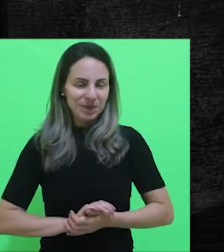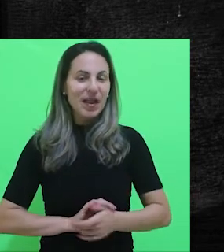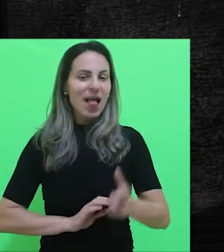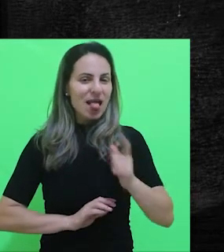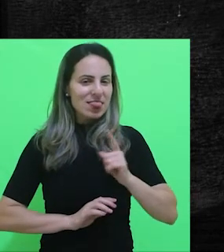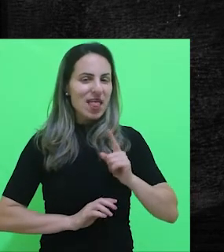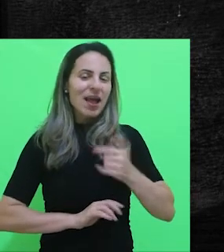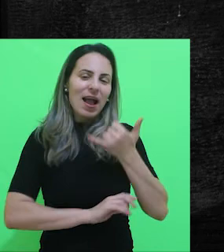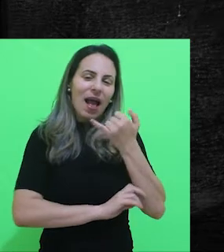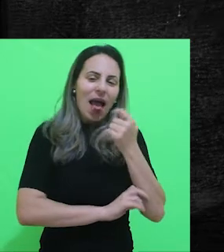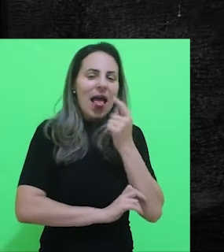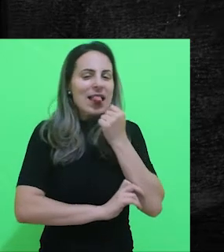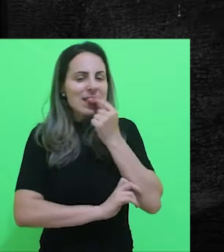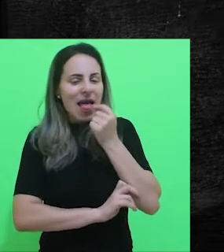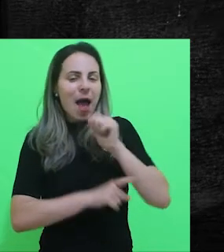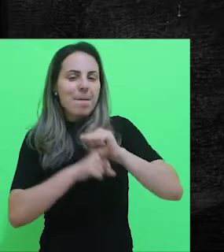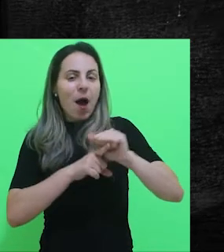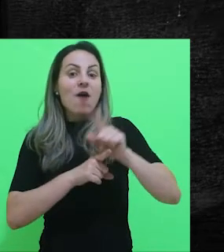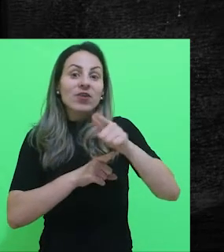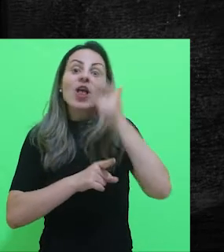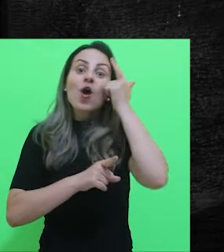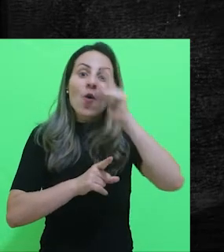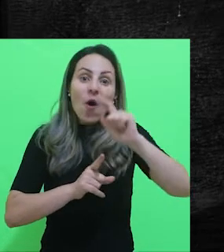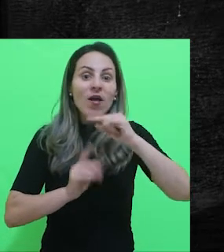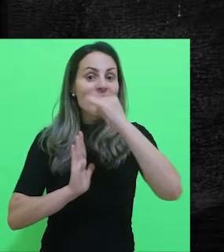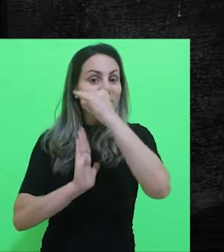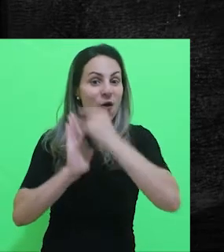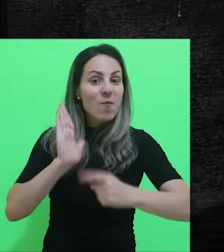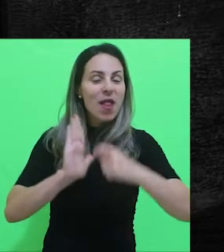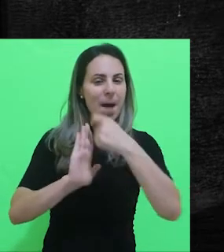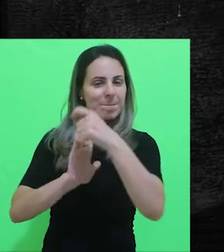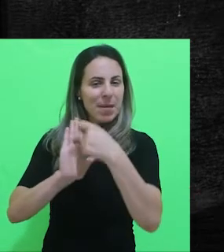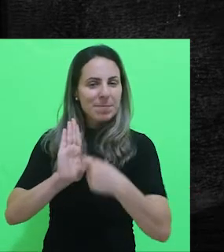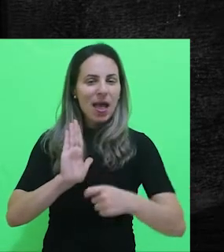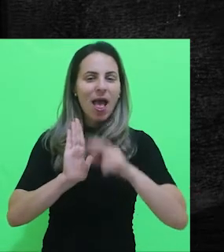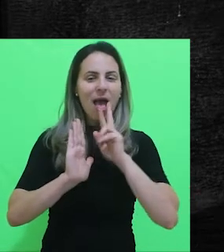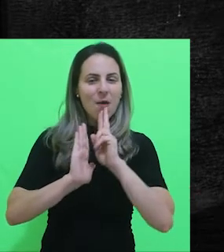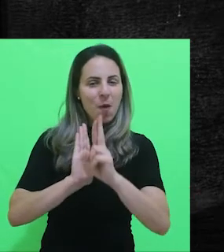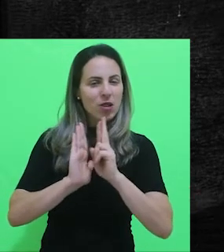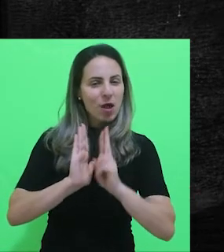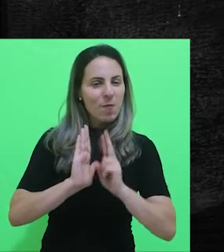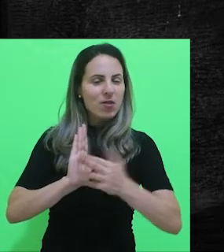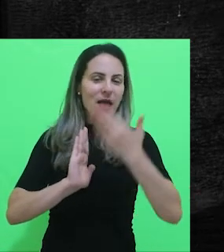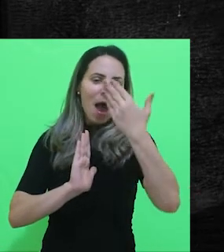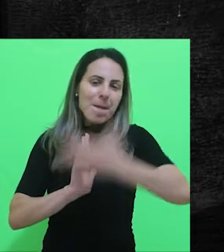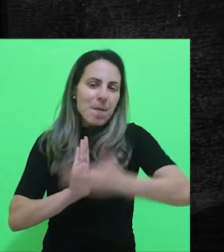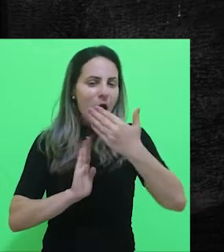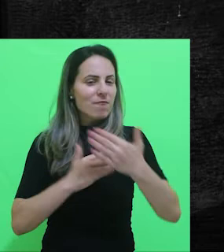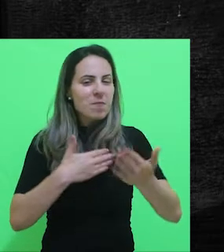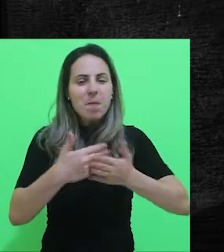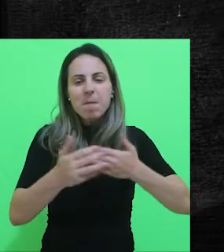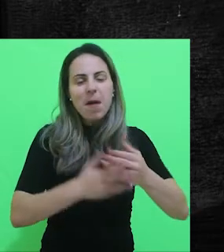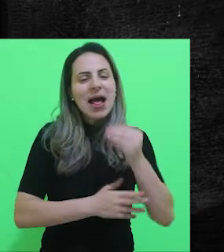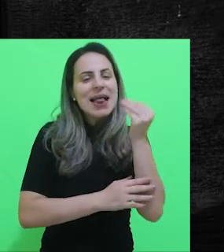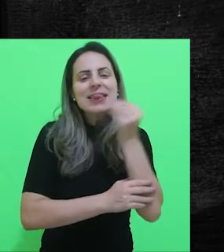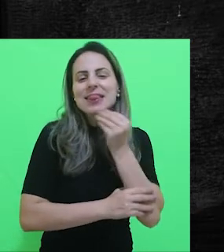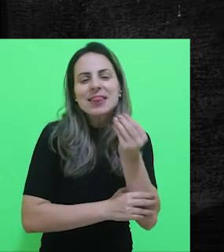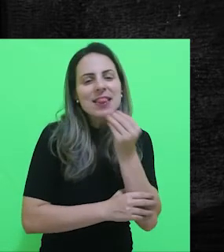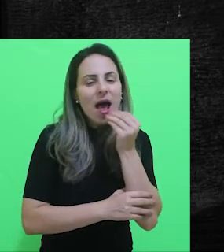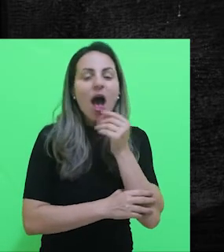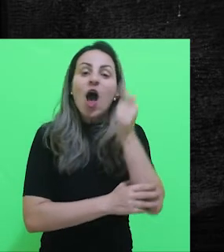material em mãos, você consegue preencher o seu próprio formulário, responder a sua própria prova, participar de qualquer tipo de teste